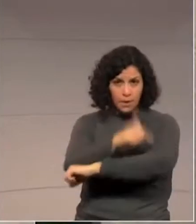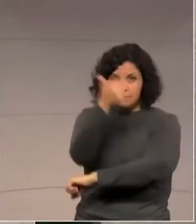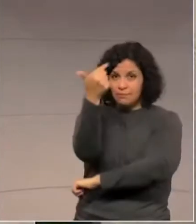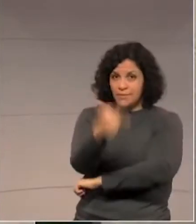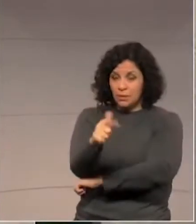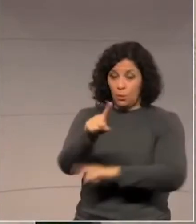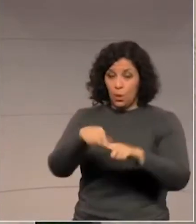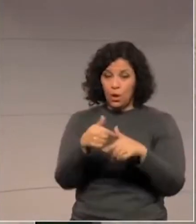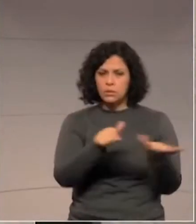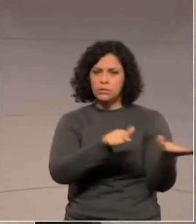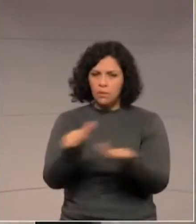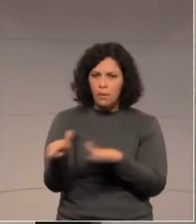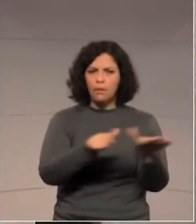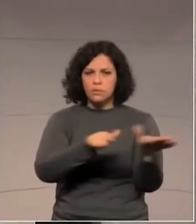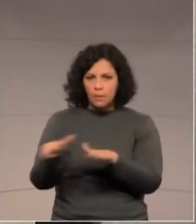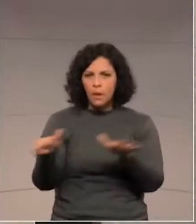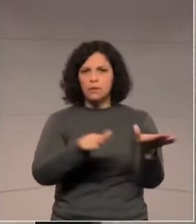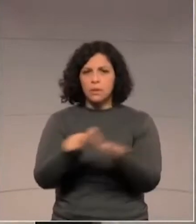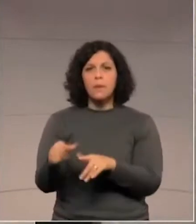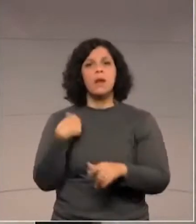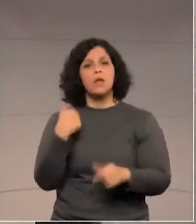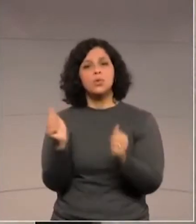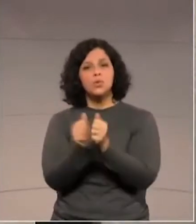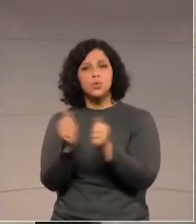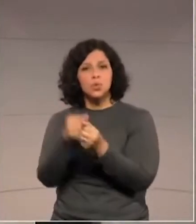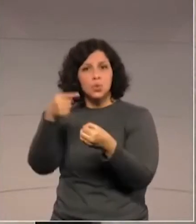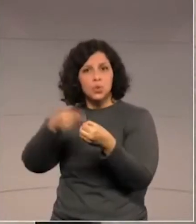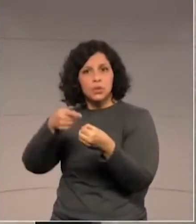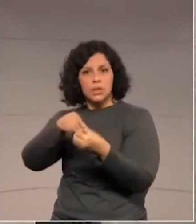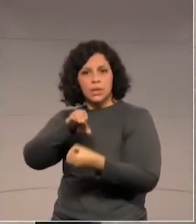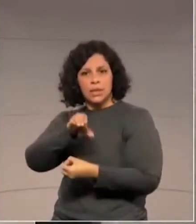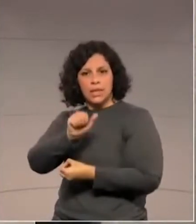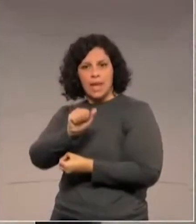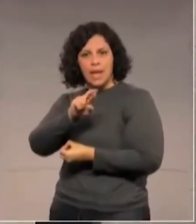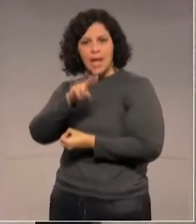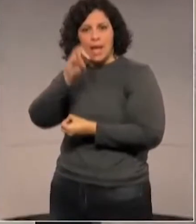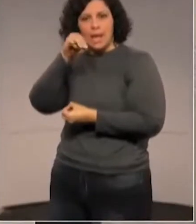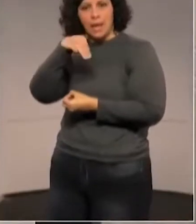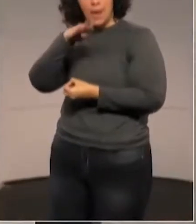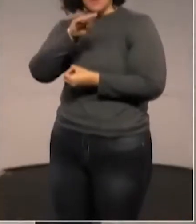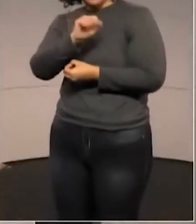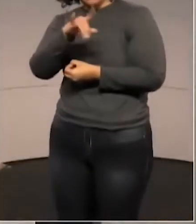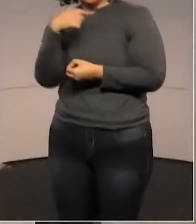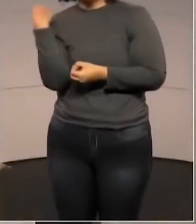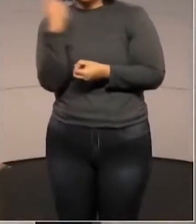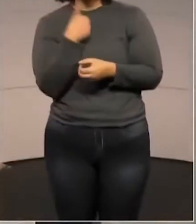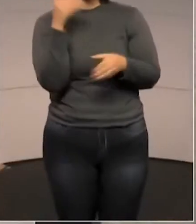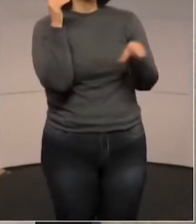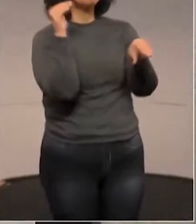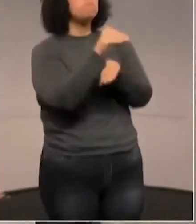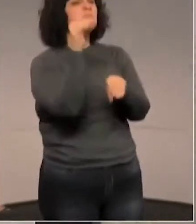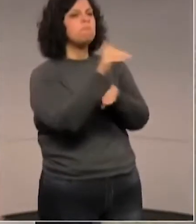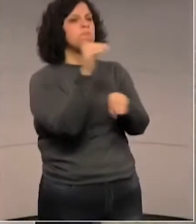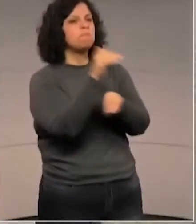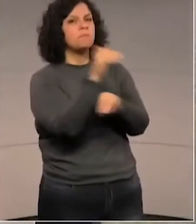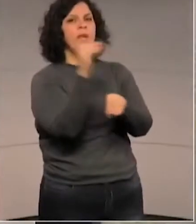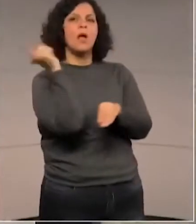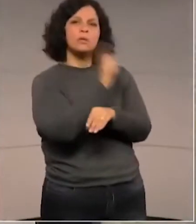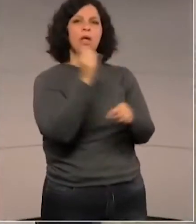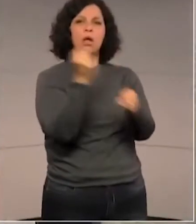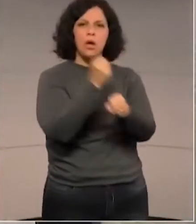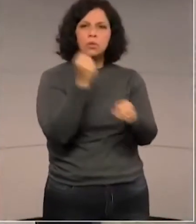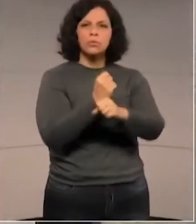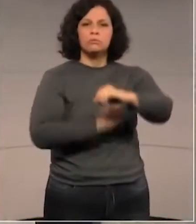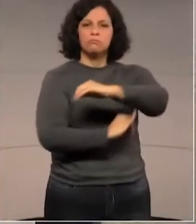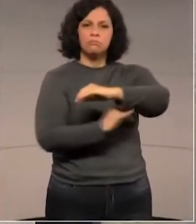eu e a população de Carambeí estaremos cobrando a construção dessa passarela, hoje,